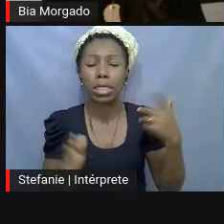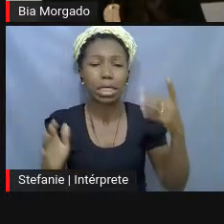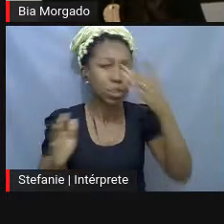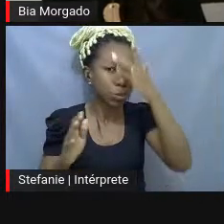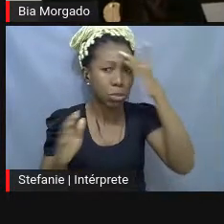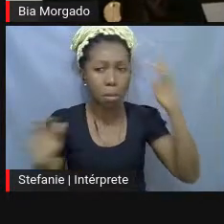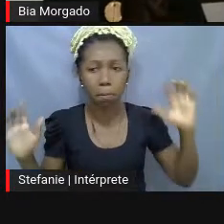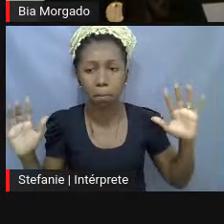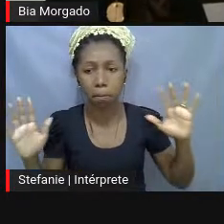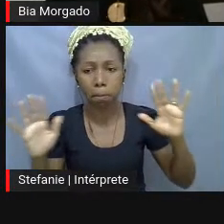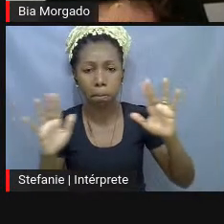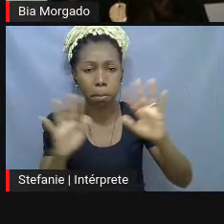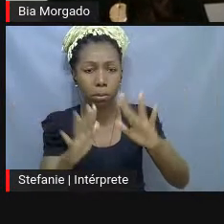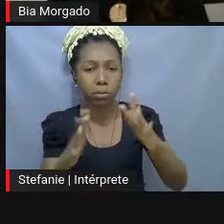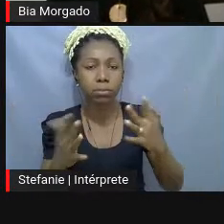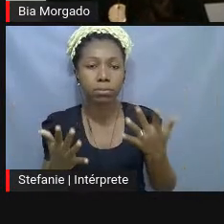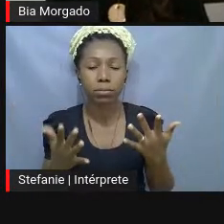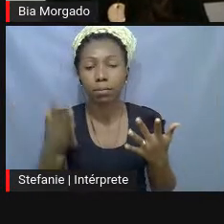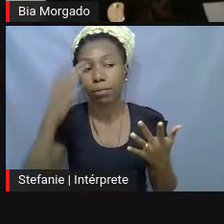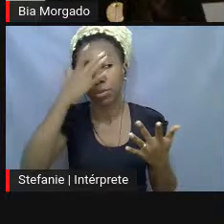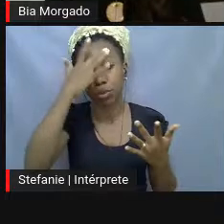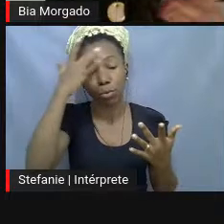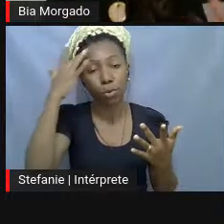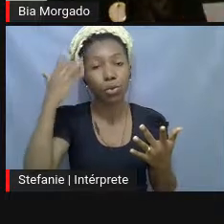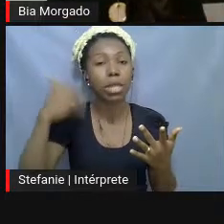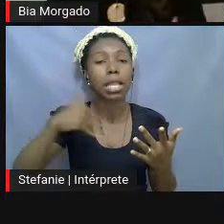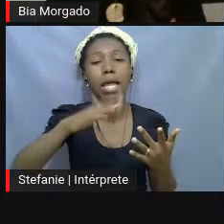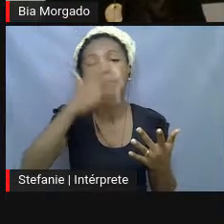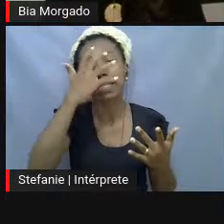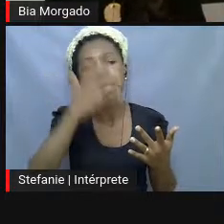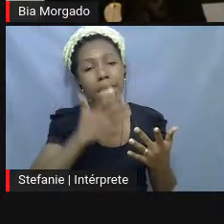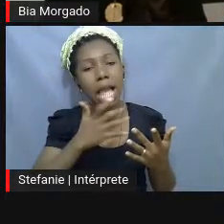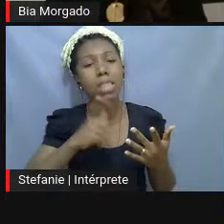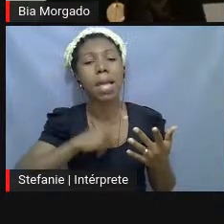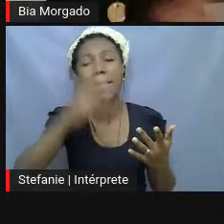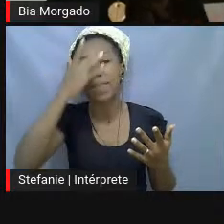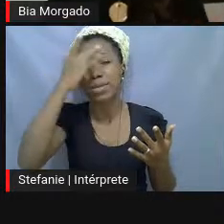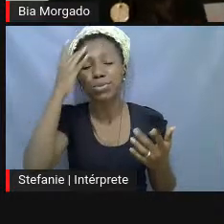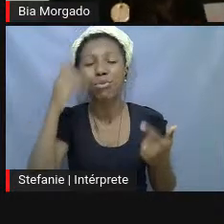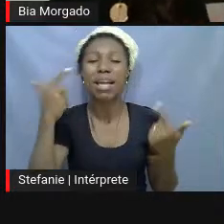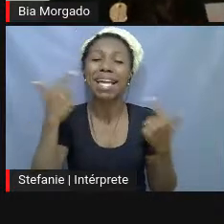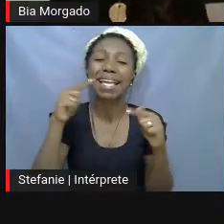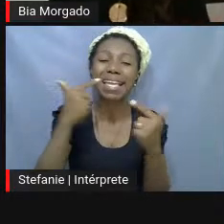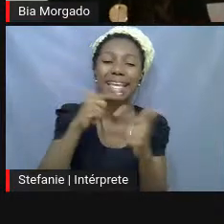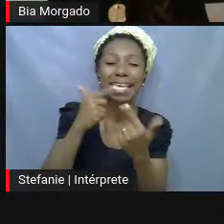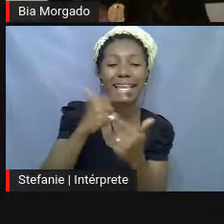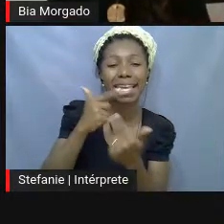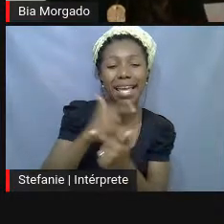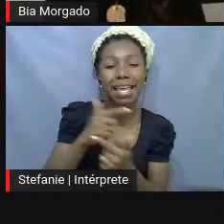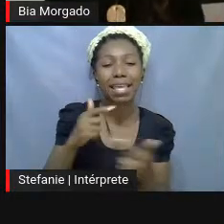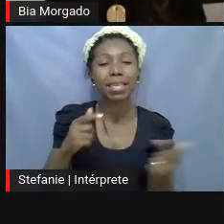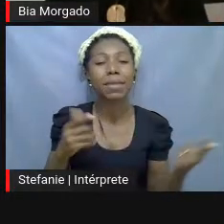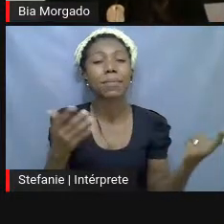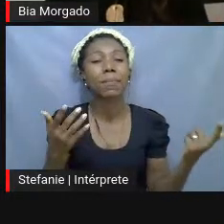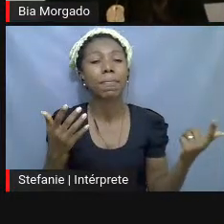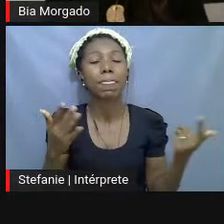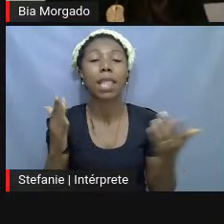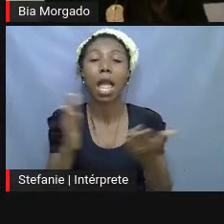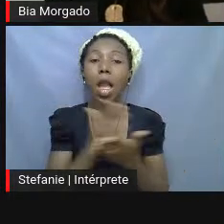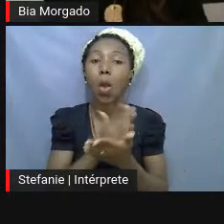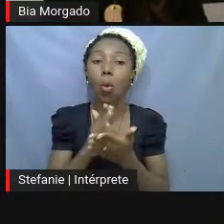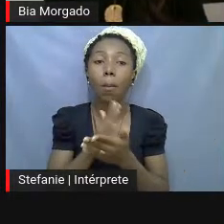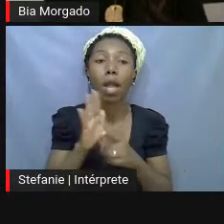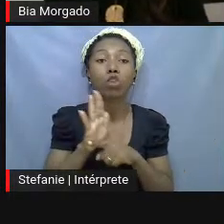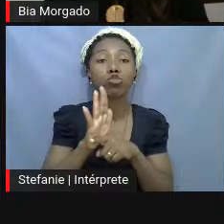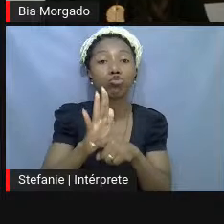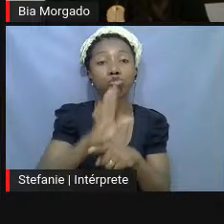visitação. Em geral, as pessoas levam tudo a sério, outras riem, esnobam, outras voltam diariamente e algumas ajudam até de graça,